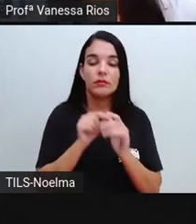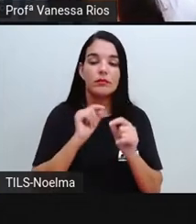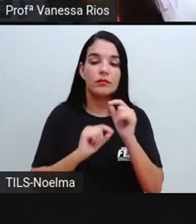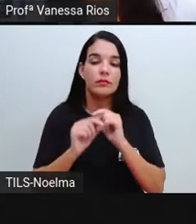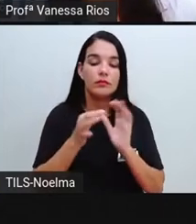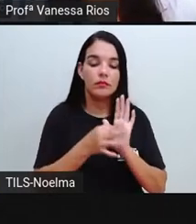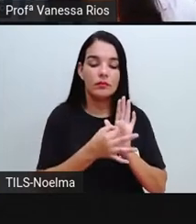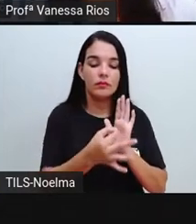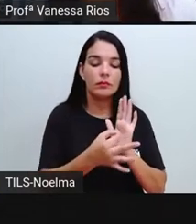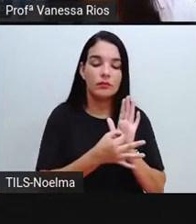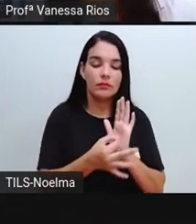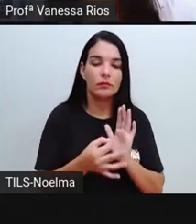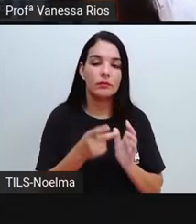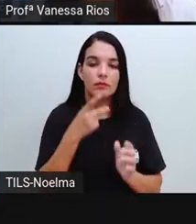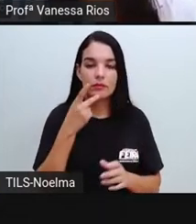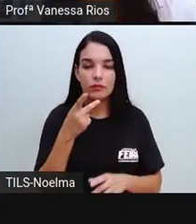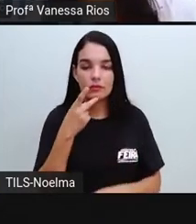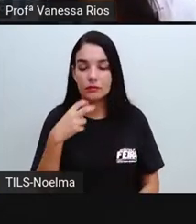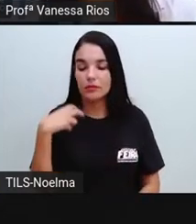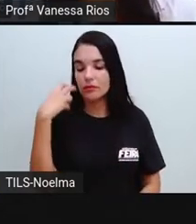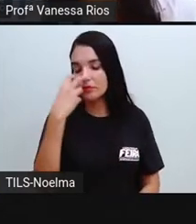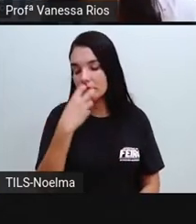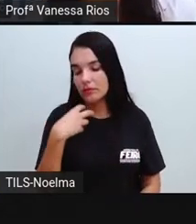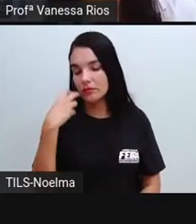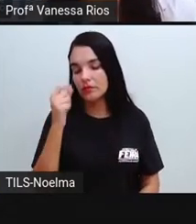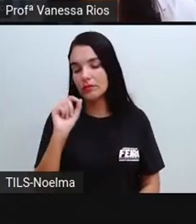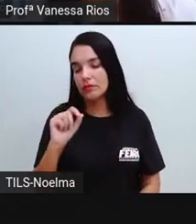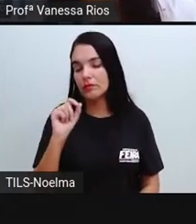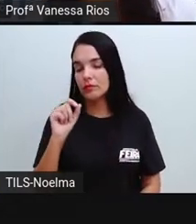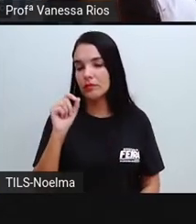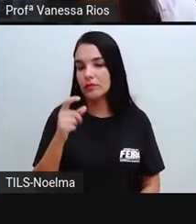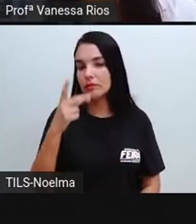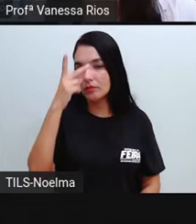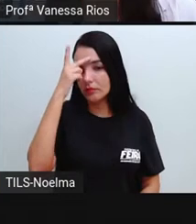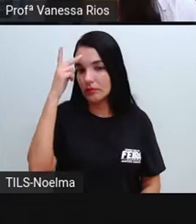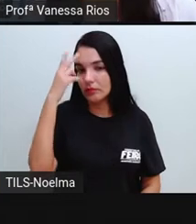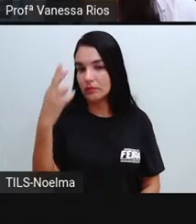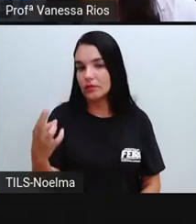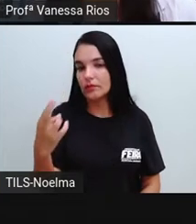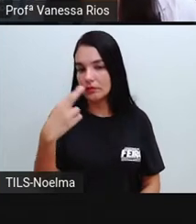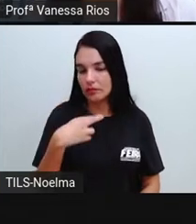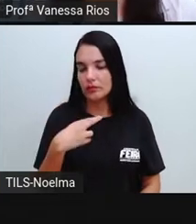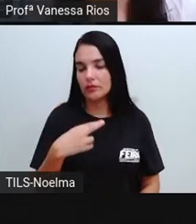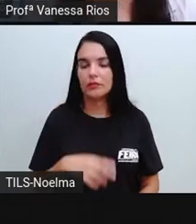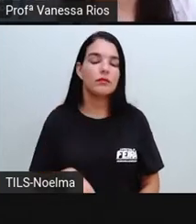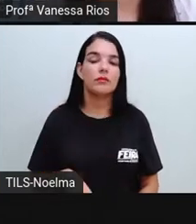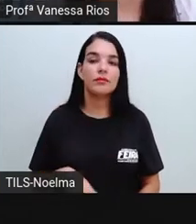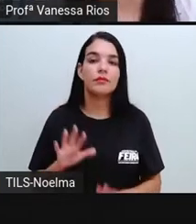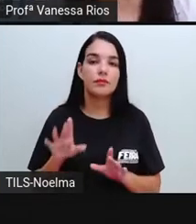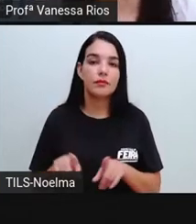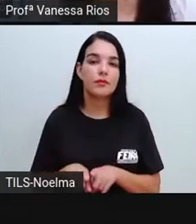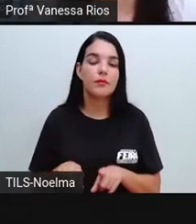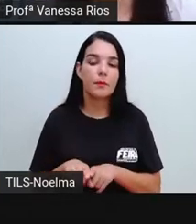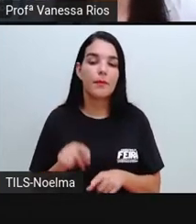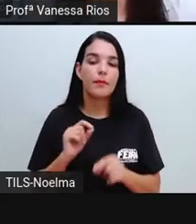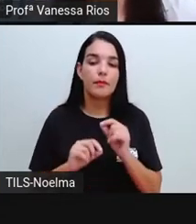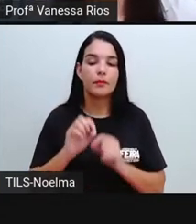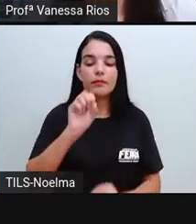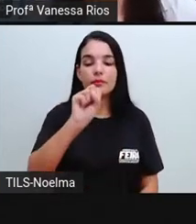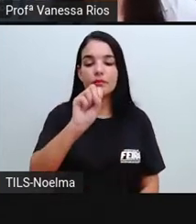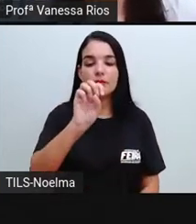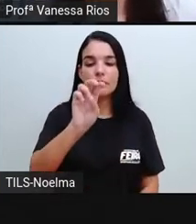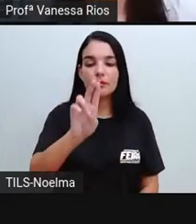para a gente a mensagem da fala de quem está sendo entrevistado. E a subjetividade está